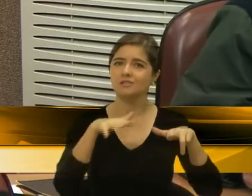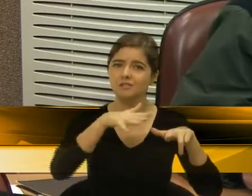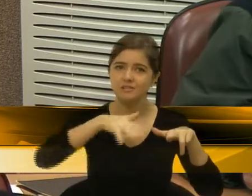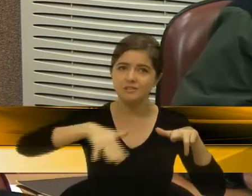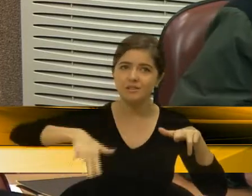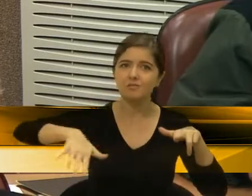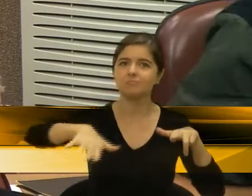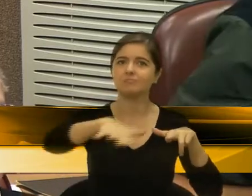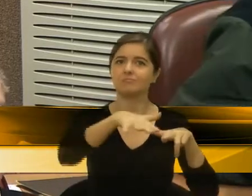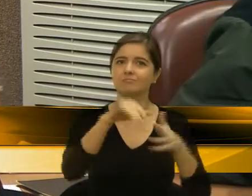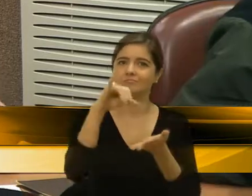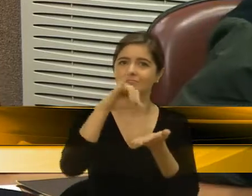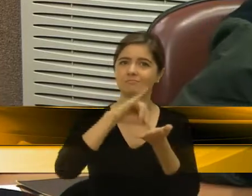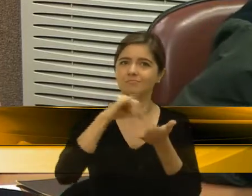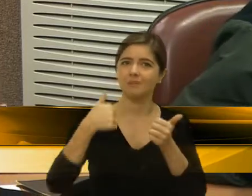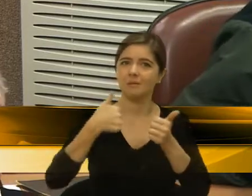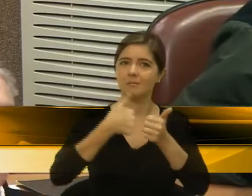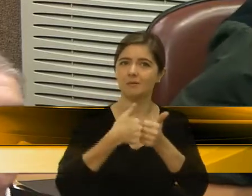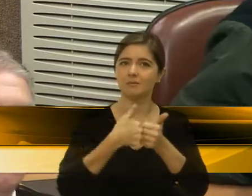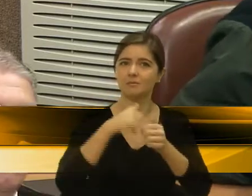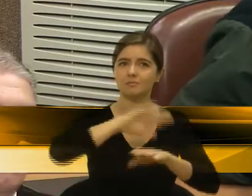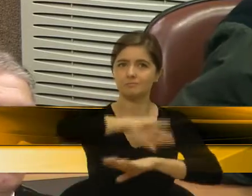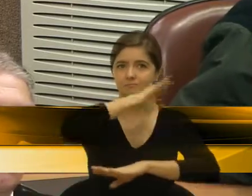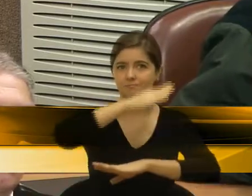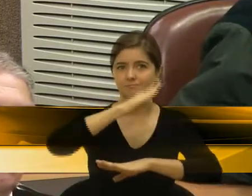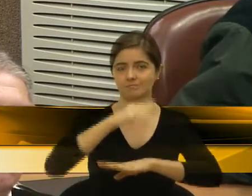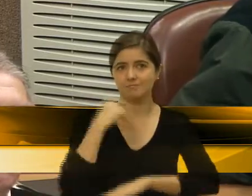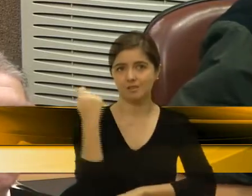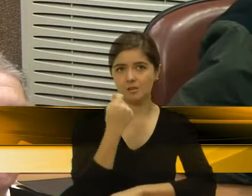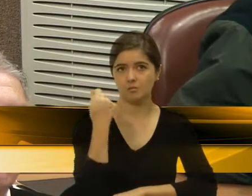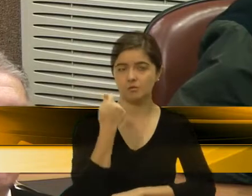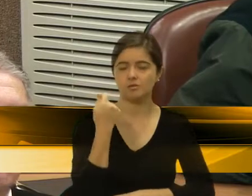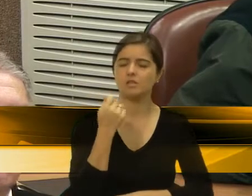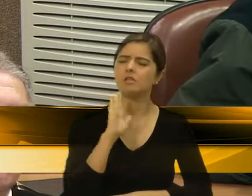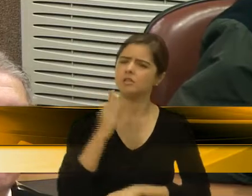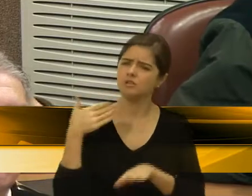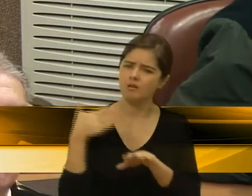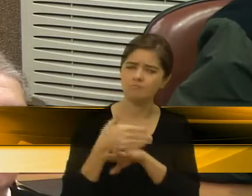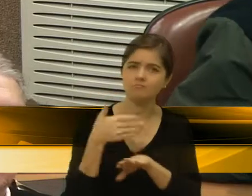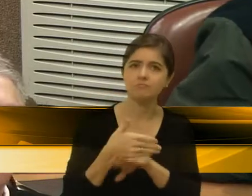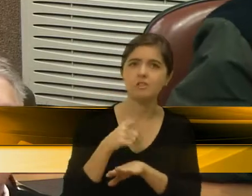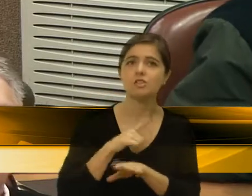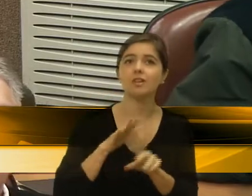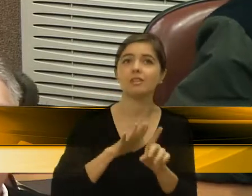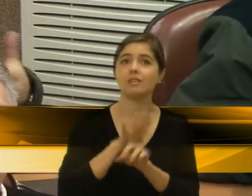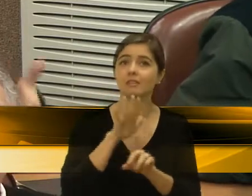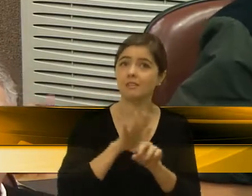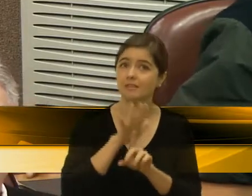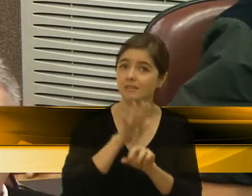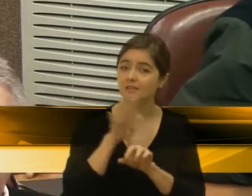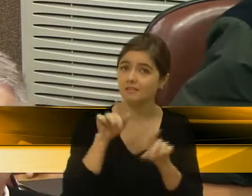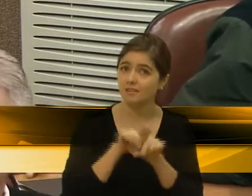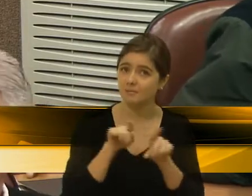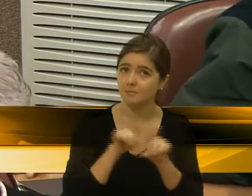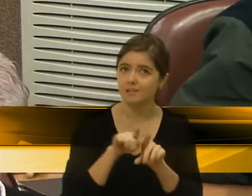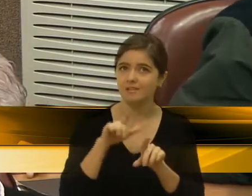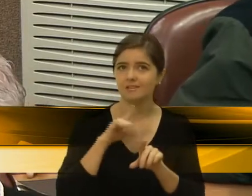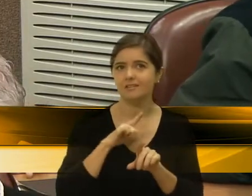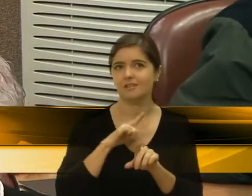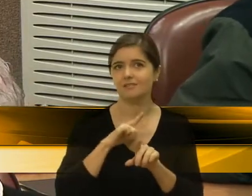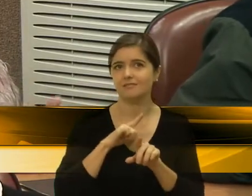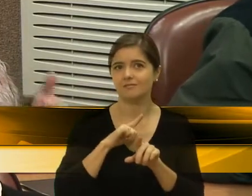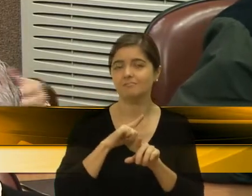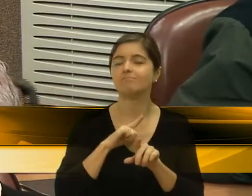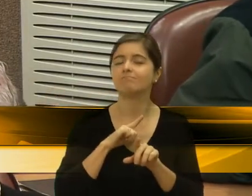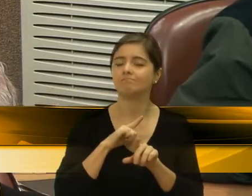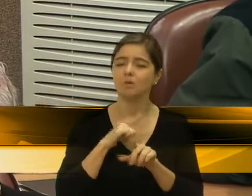inclusive, a gente participa, naquele período eu era presidente da Casa, e nós tínhamos várias demandas que surgiram, inclusive através do Parlamento Regional, de